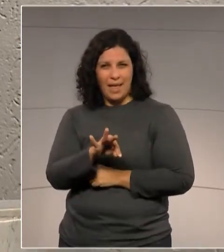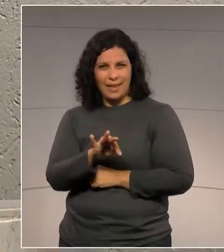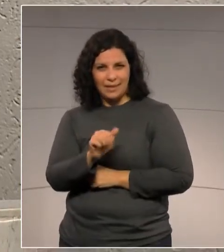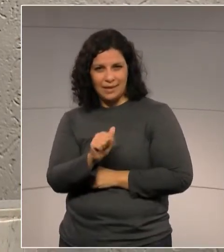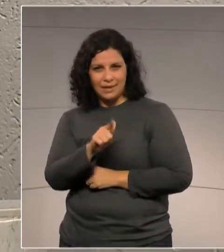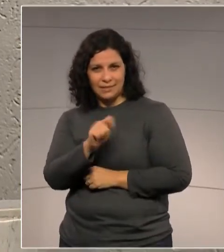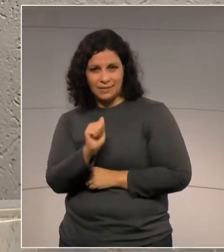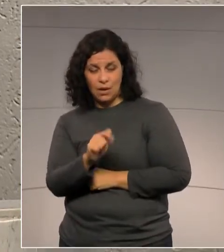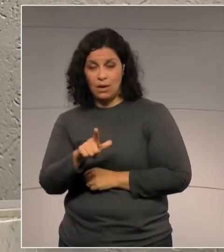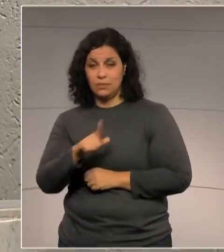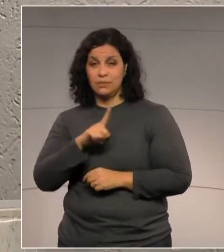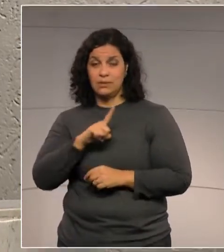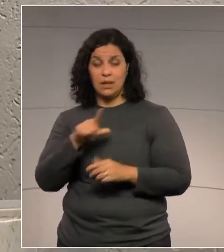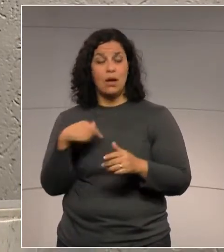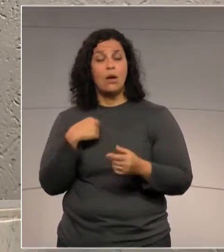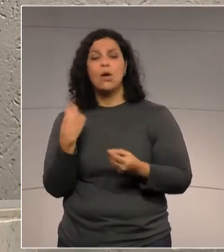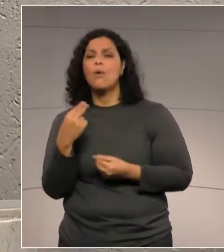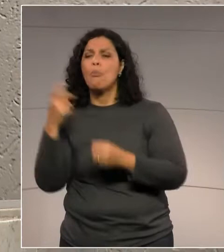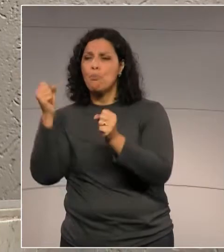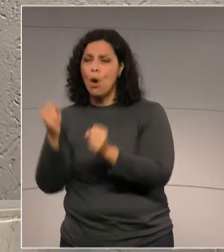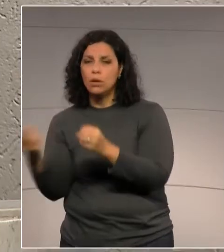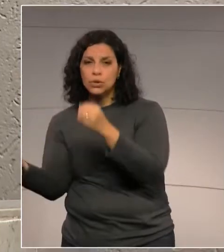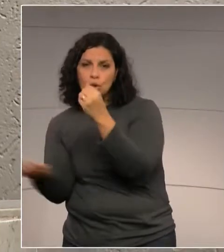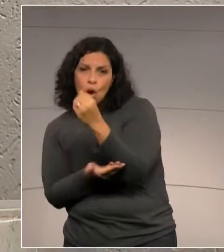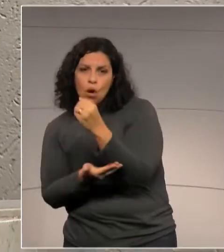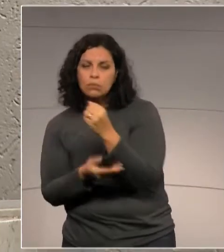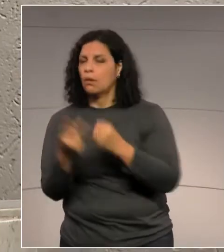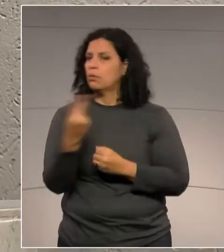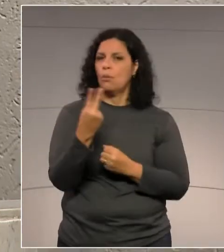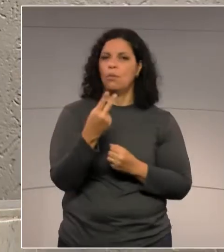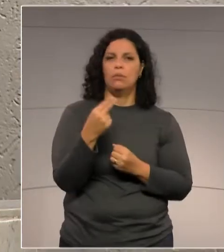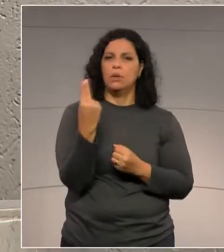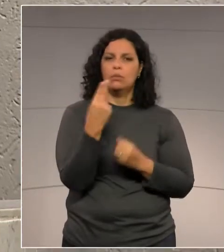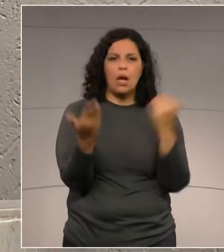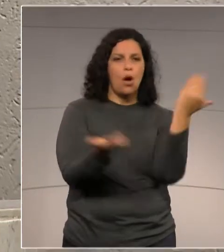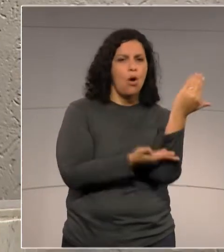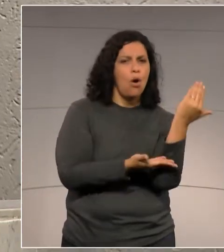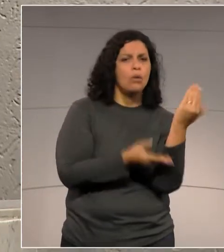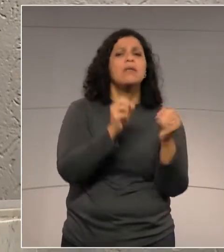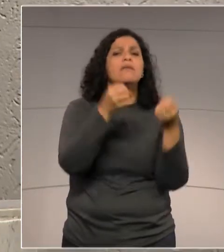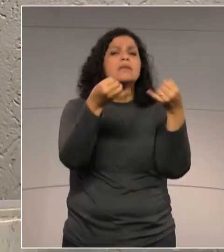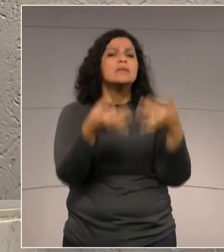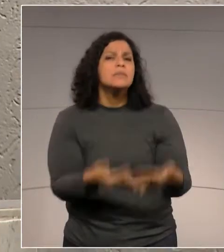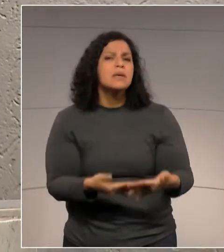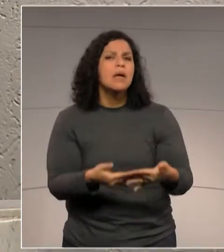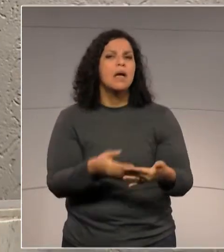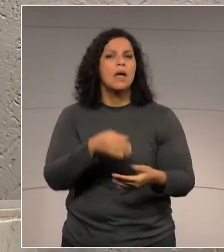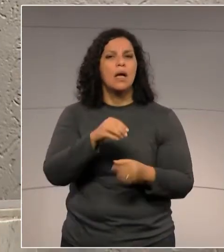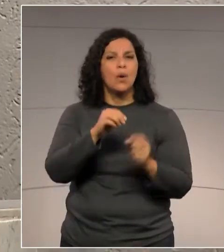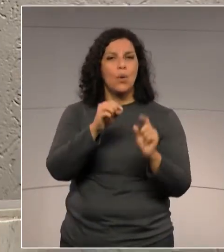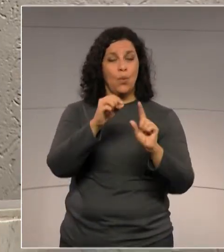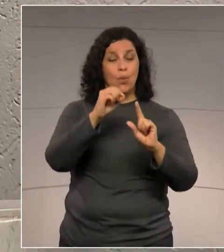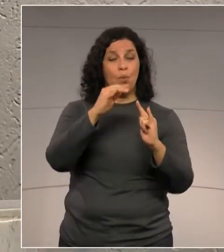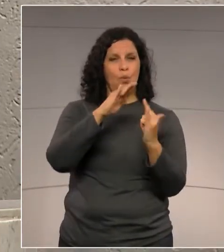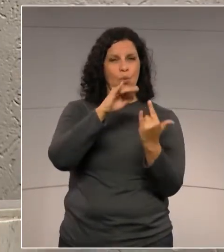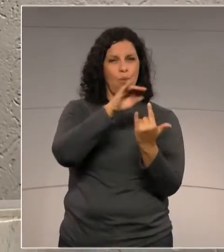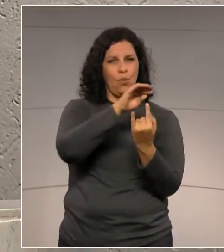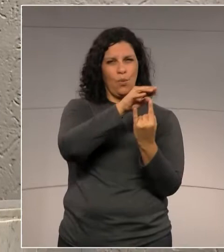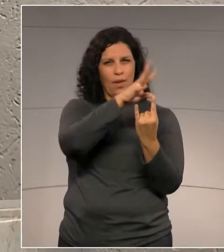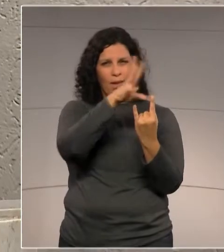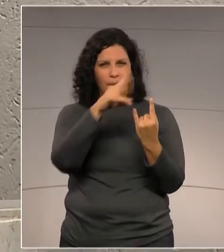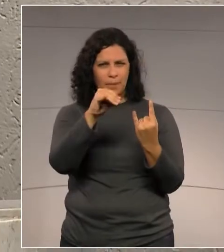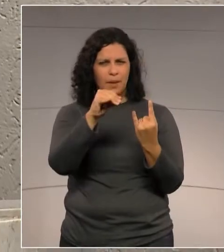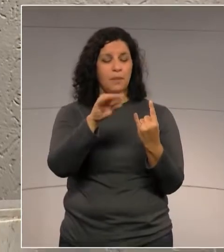vai dizer o que pode e que não pode ser cortado? O IBAMA. O Instituto Brasileiro do Bem Ambiente, o IBAMA,